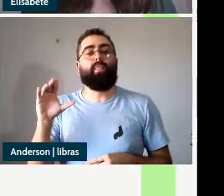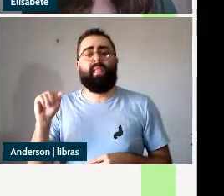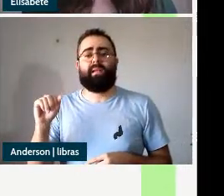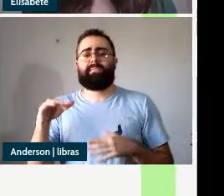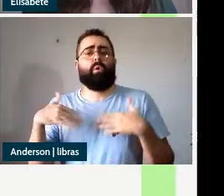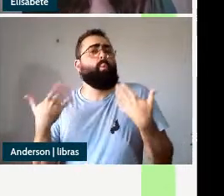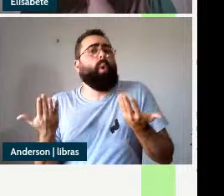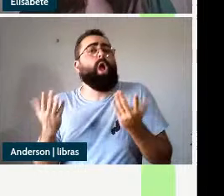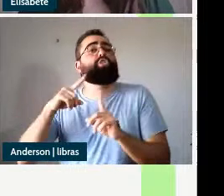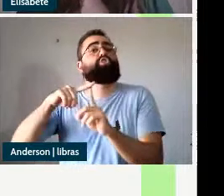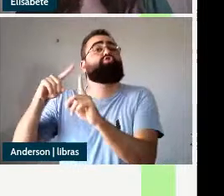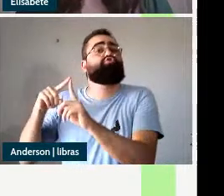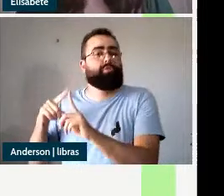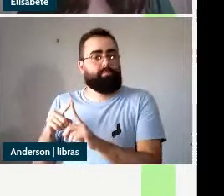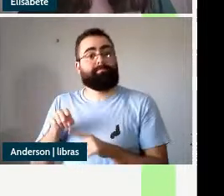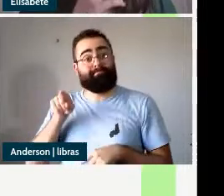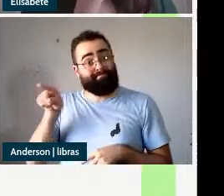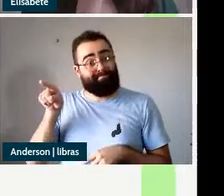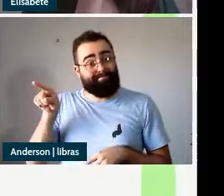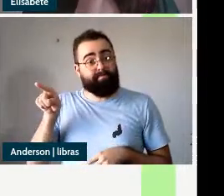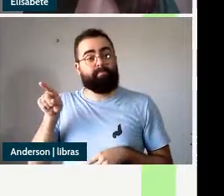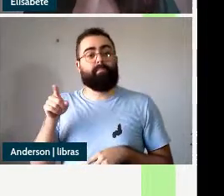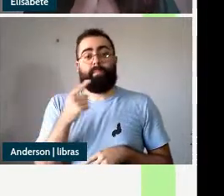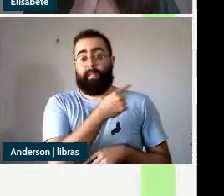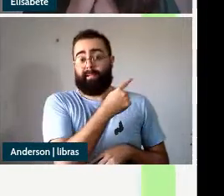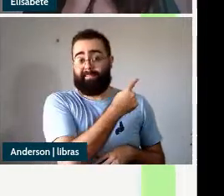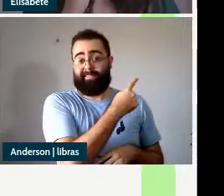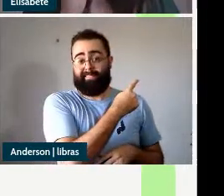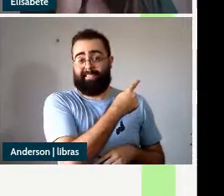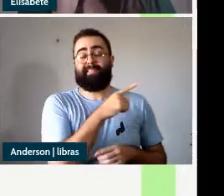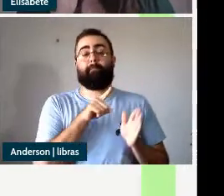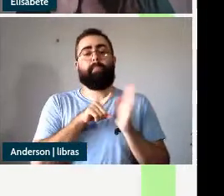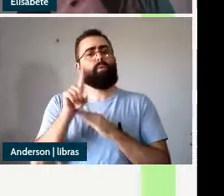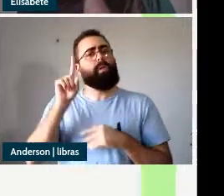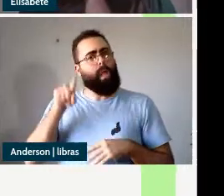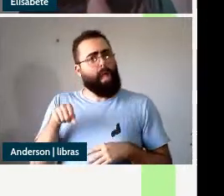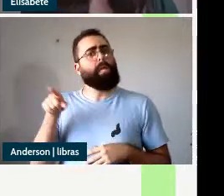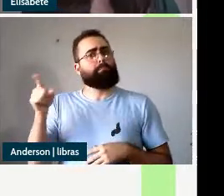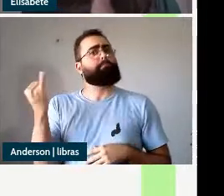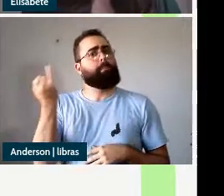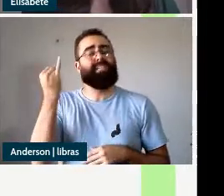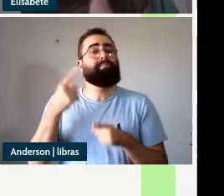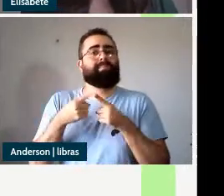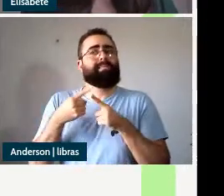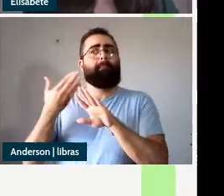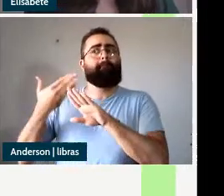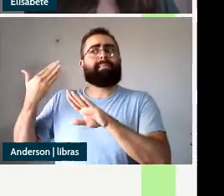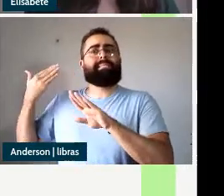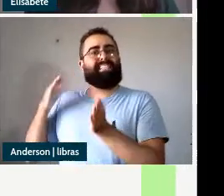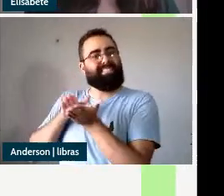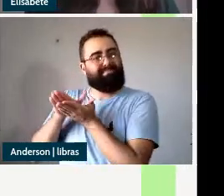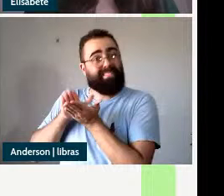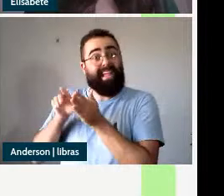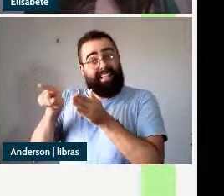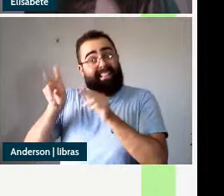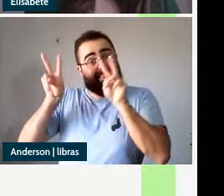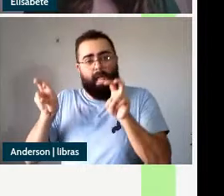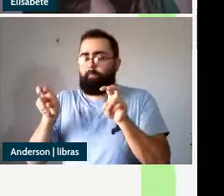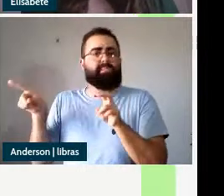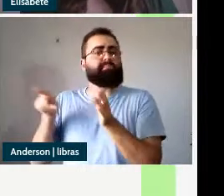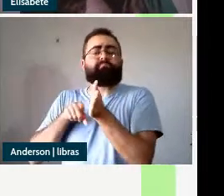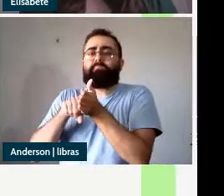questão ela é particularmente relevante porque ela é pouco explorada nos trabalhos anteriores sobre o português brasileiro